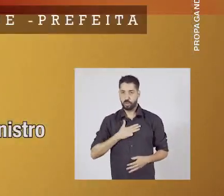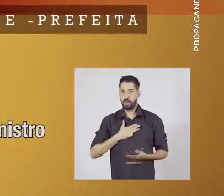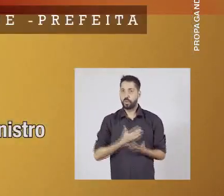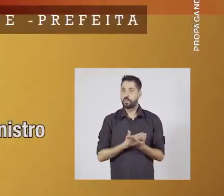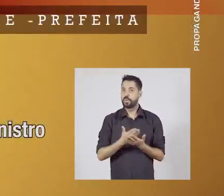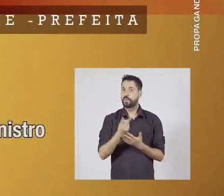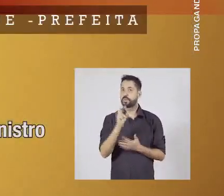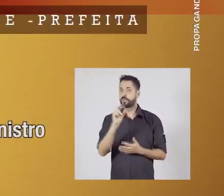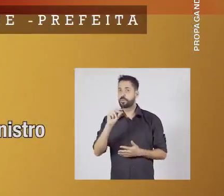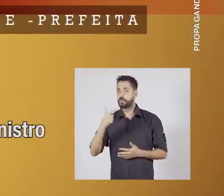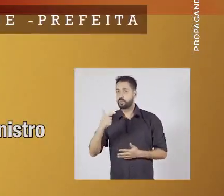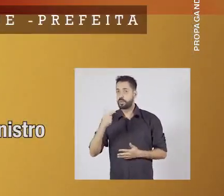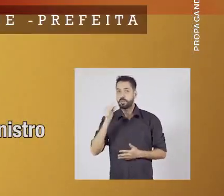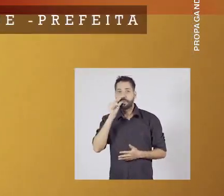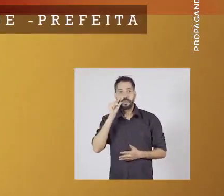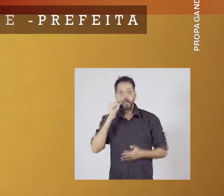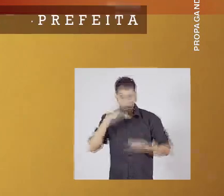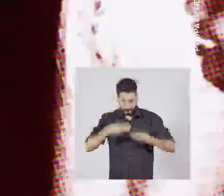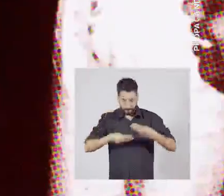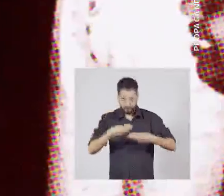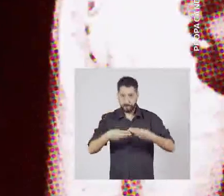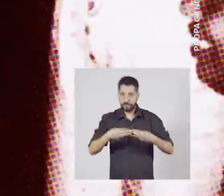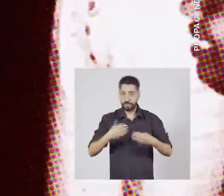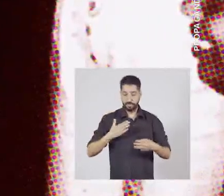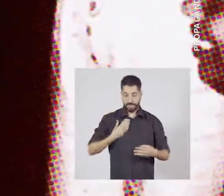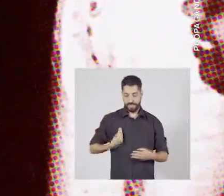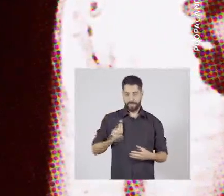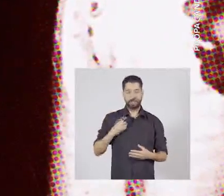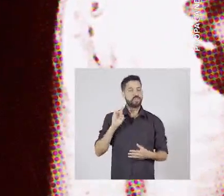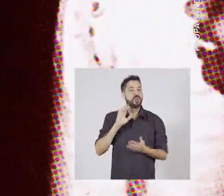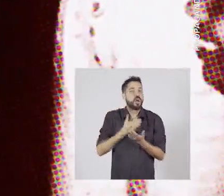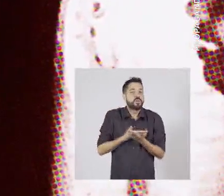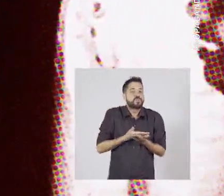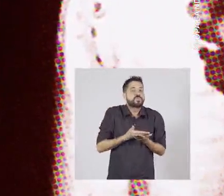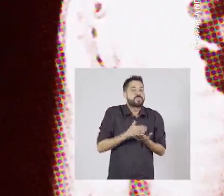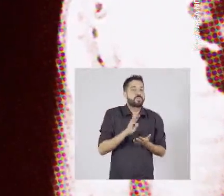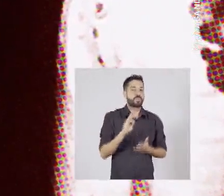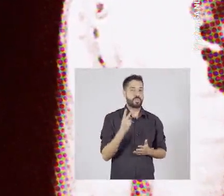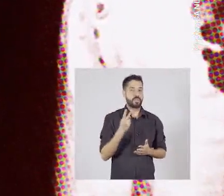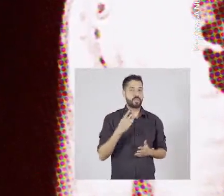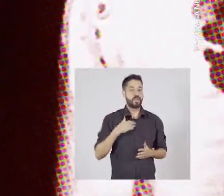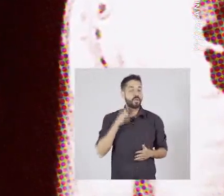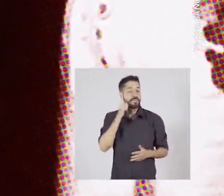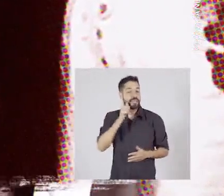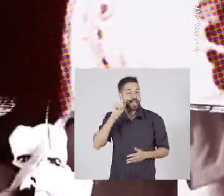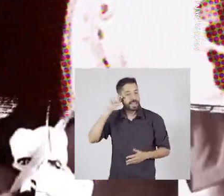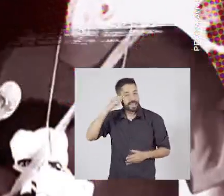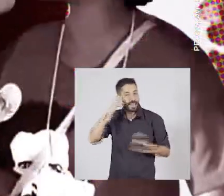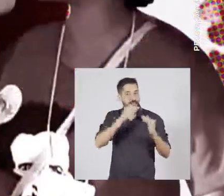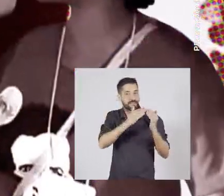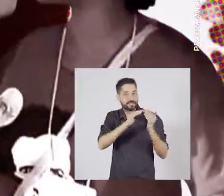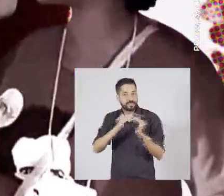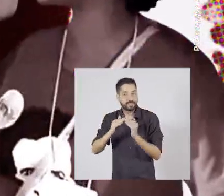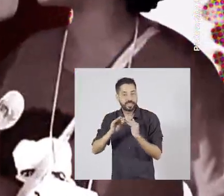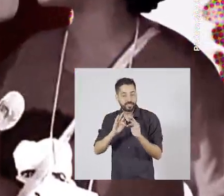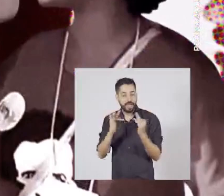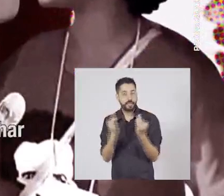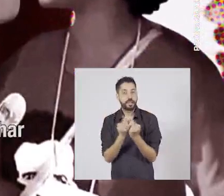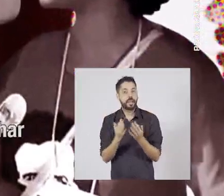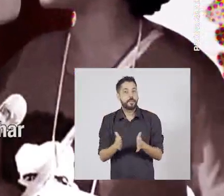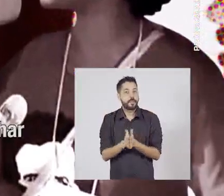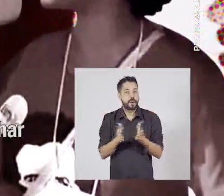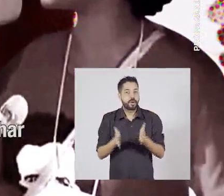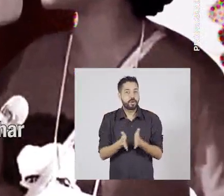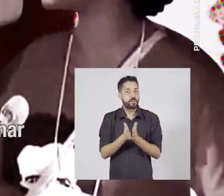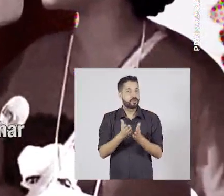2002 e Nilmário era ministro, a minha vida também estava só começando em BH. Eu era mais uma menina negra da periferia, filha de